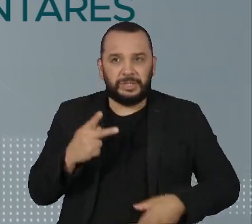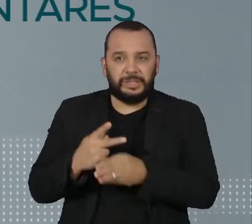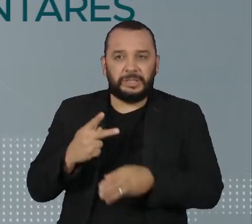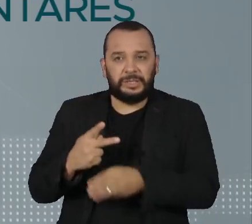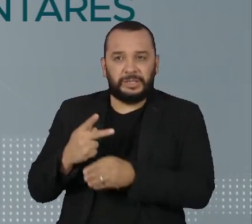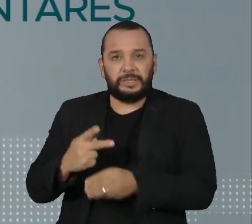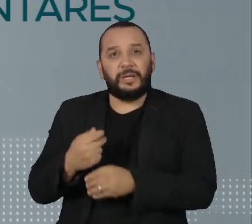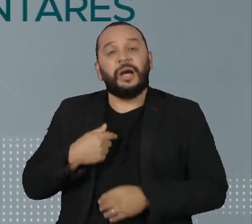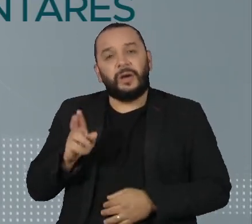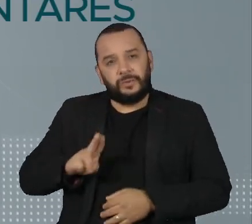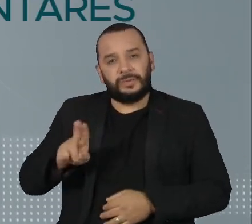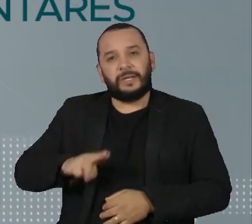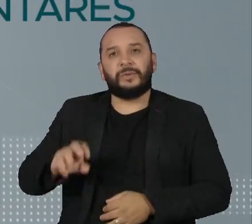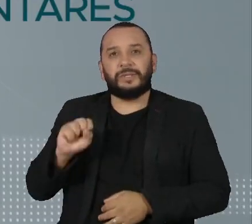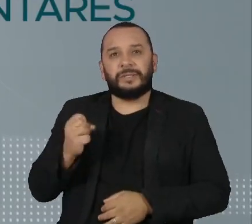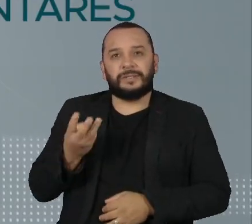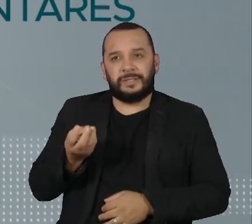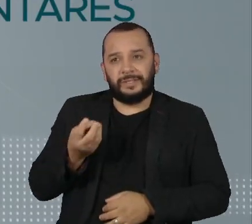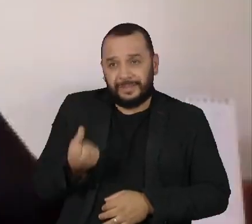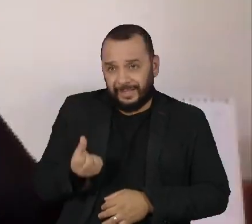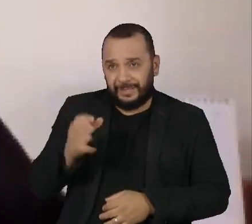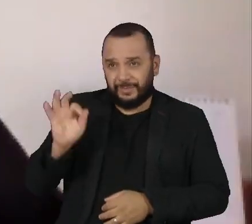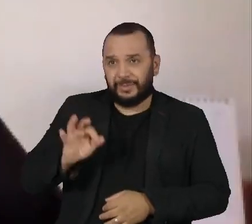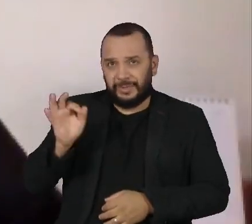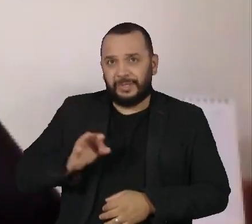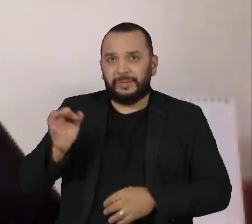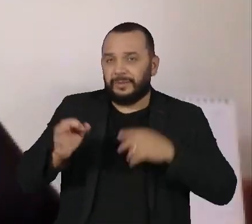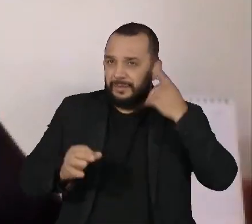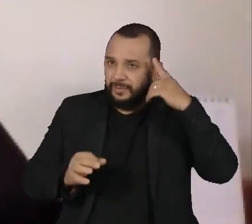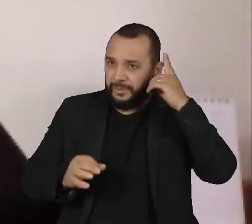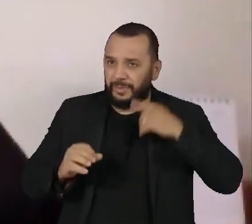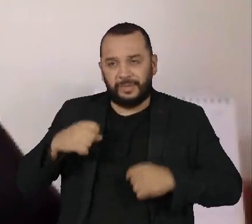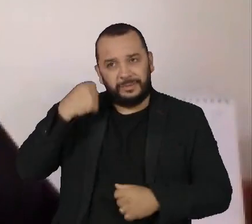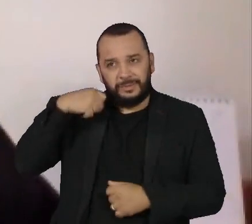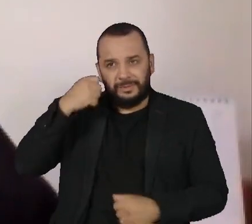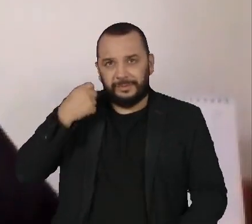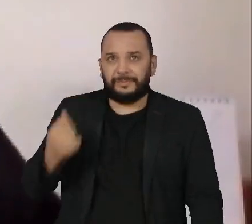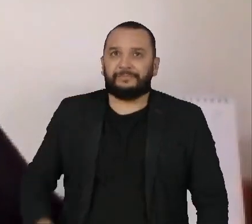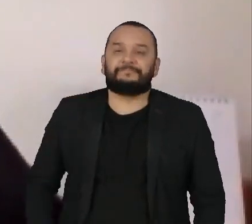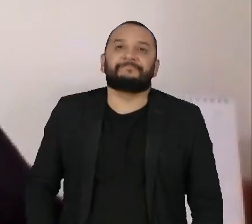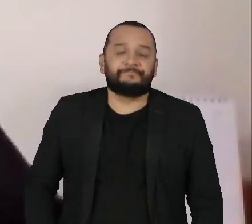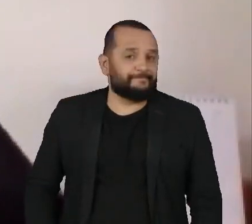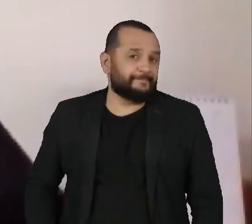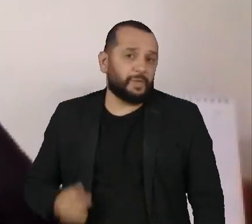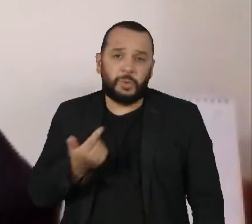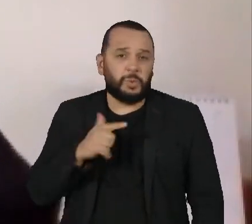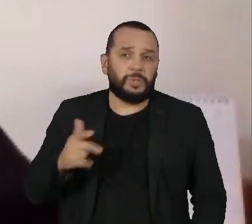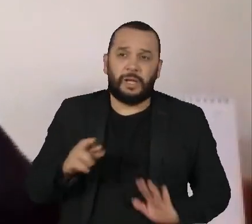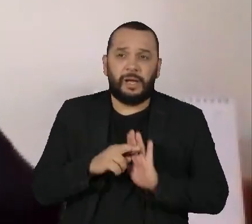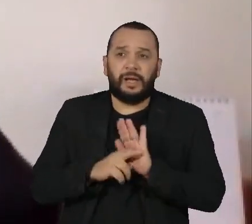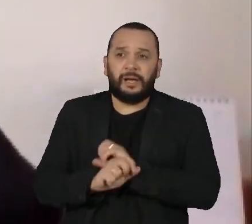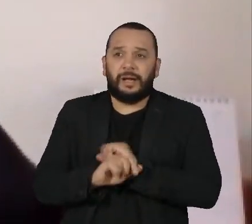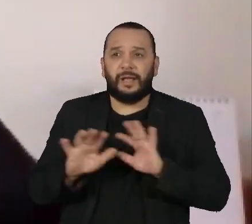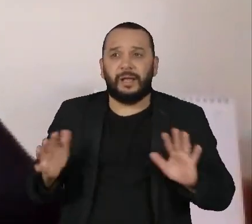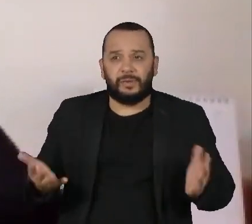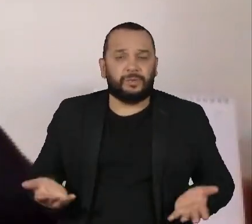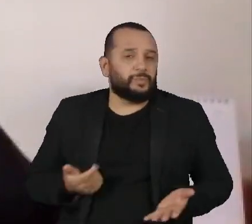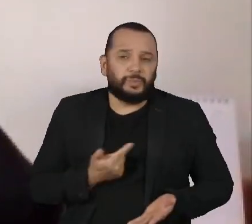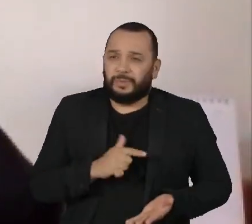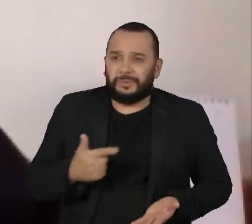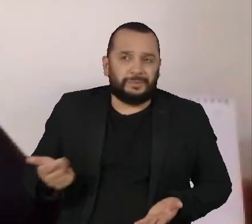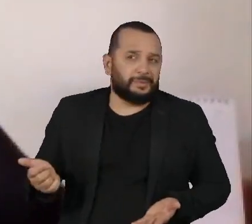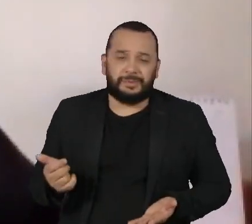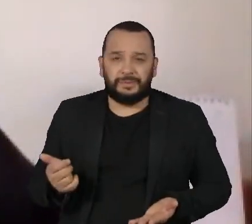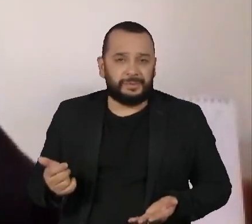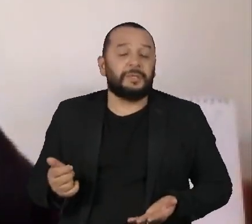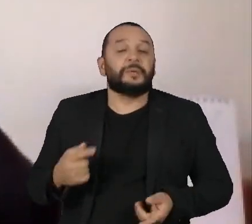86% dos deputados e senadores. A distribuição das emendas PIX não segue uma lógica, por exemplo, do plano plurianual, em que